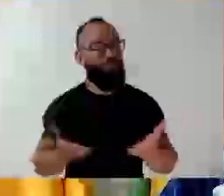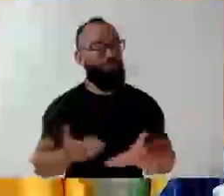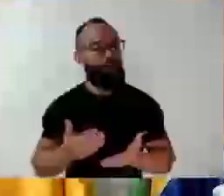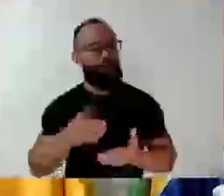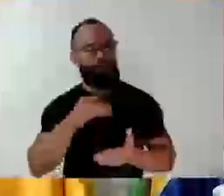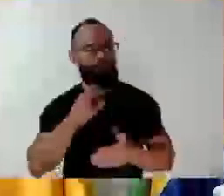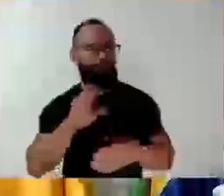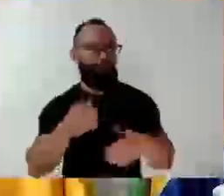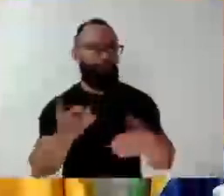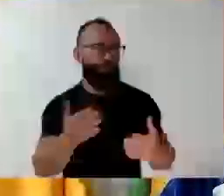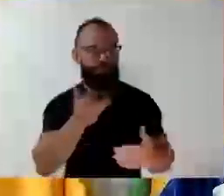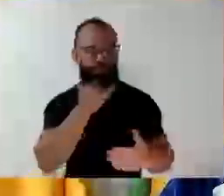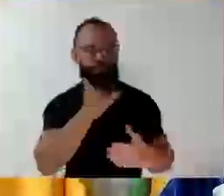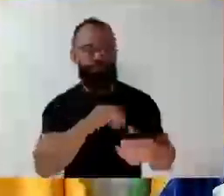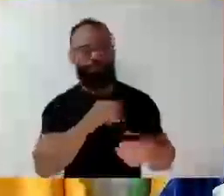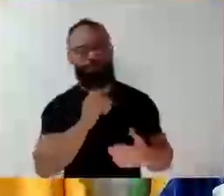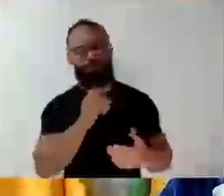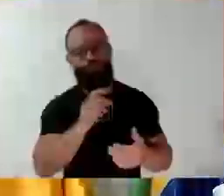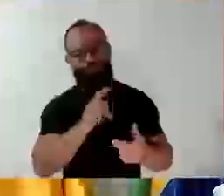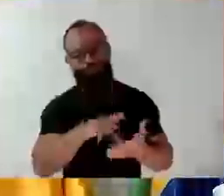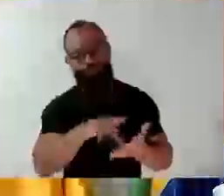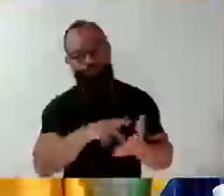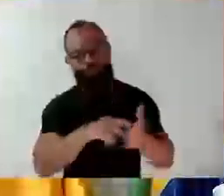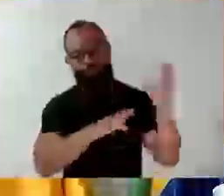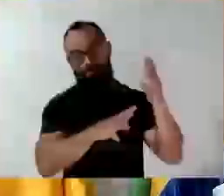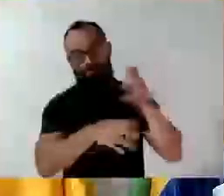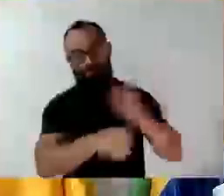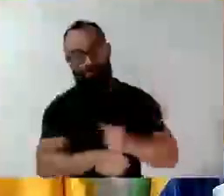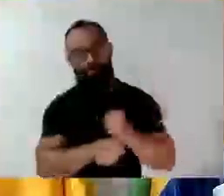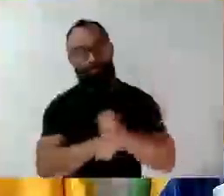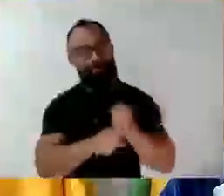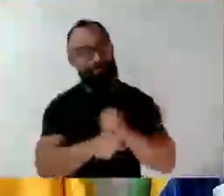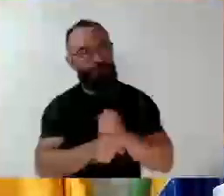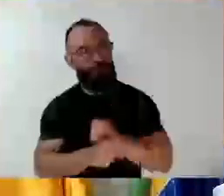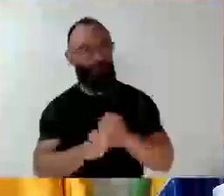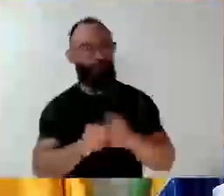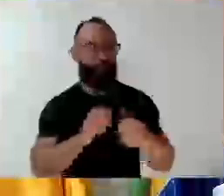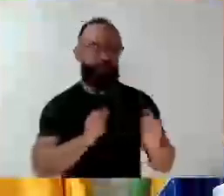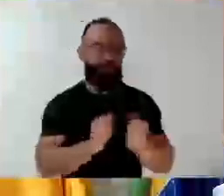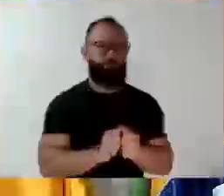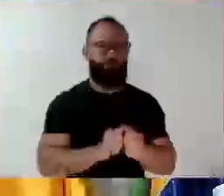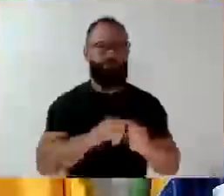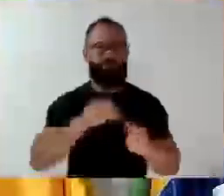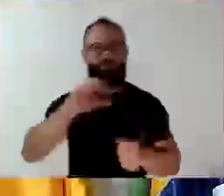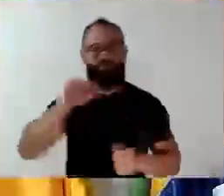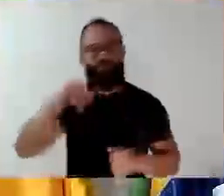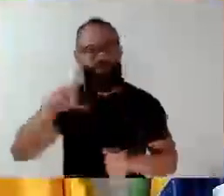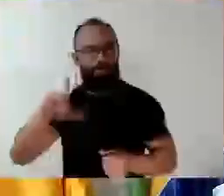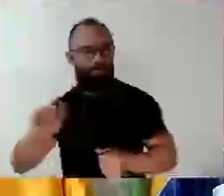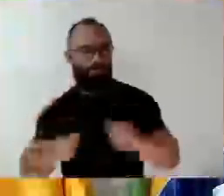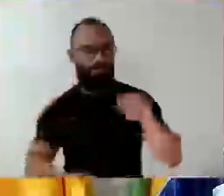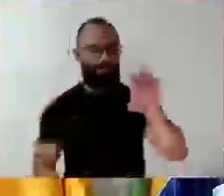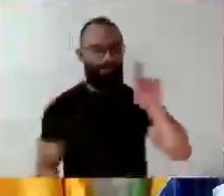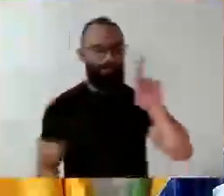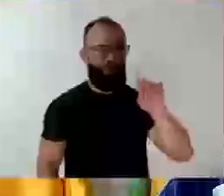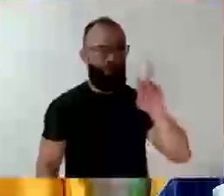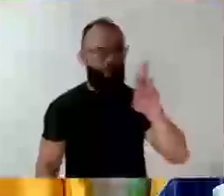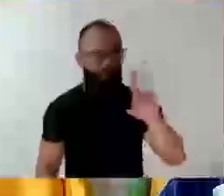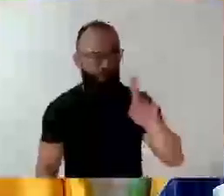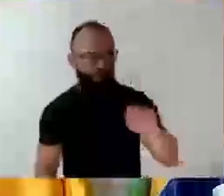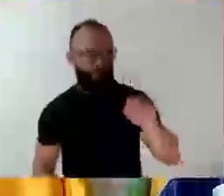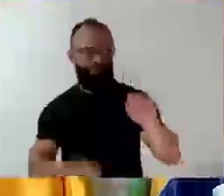trazem frutos. A exemplo do Vitinho, da Camila, do Eduardo, de tantos outros atletas que enobrecem